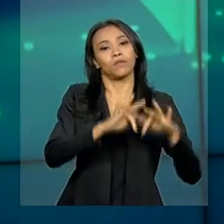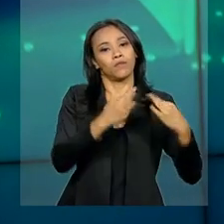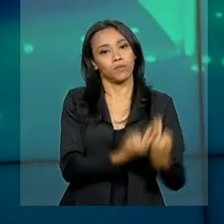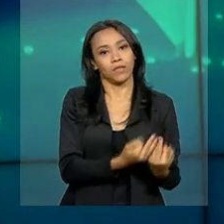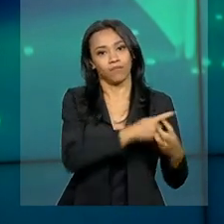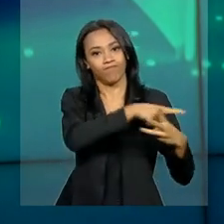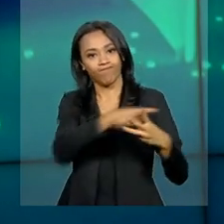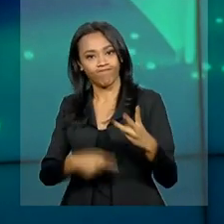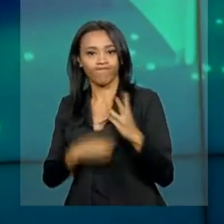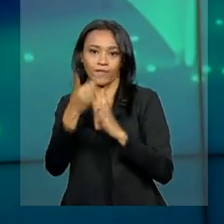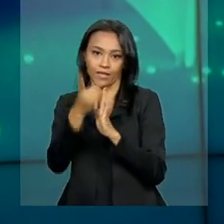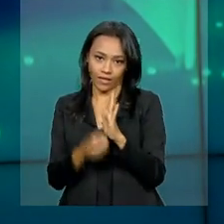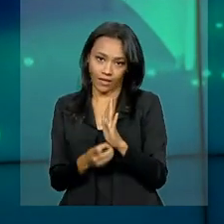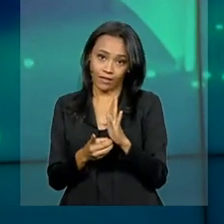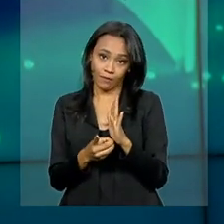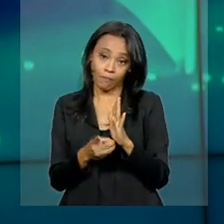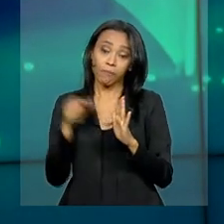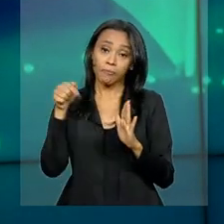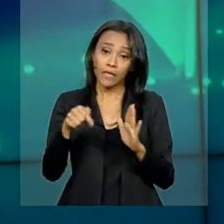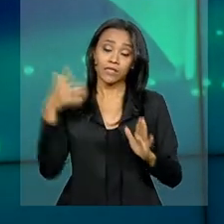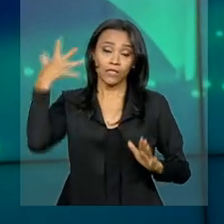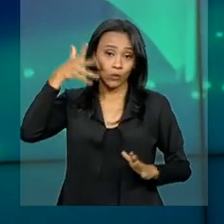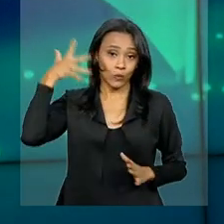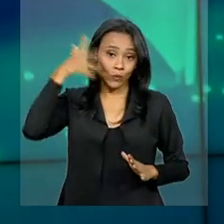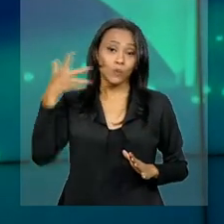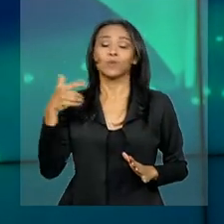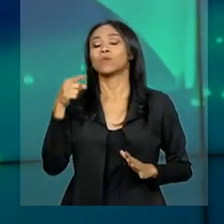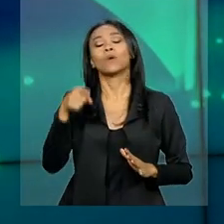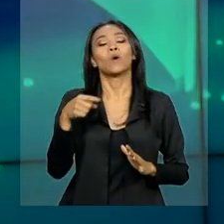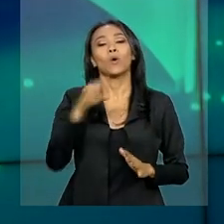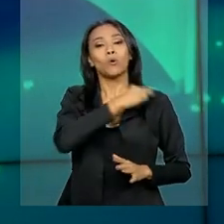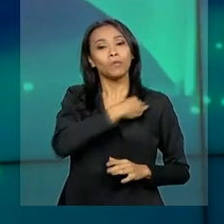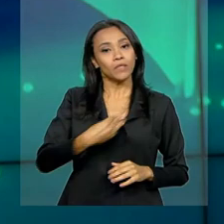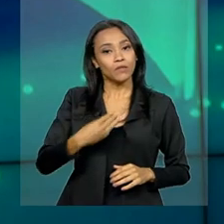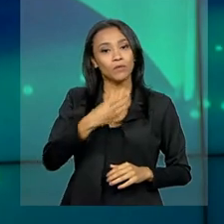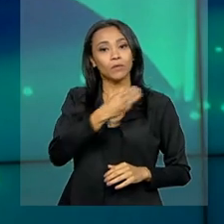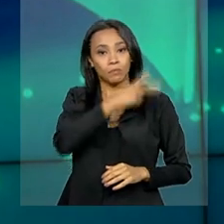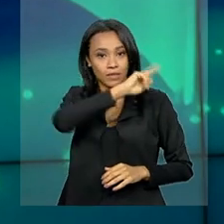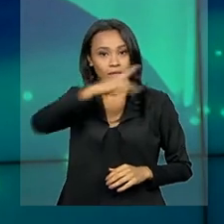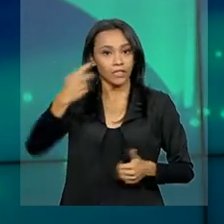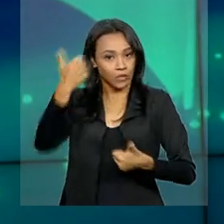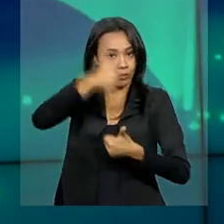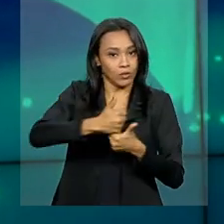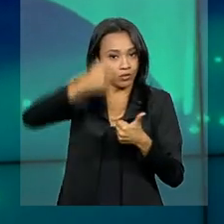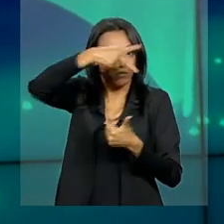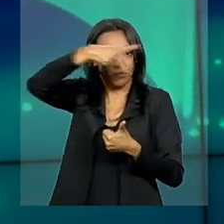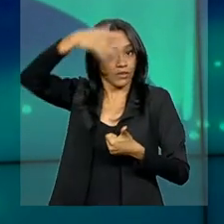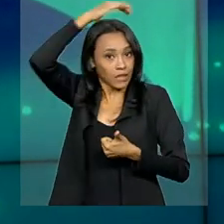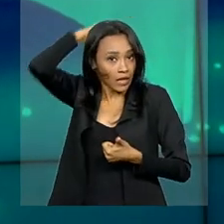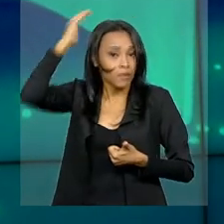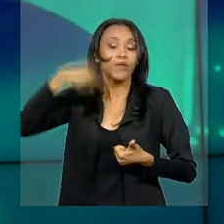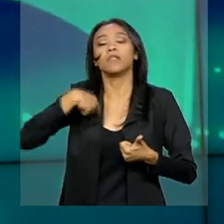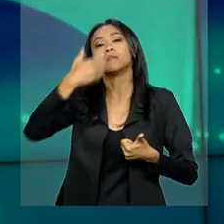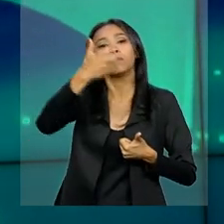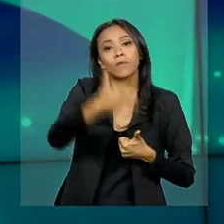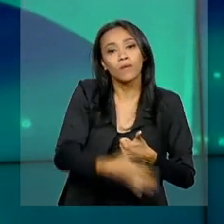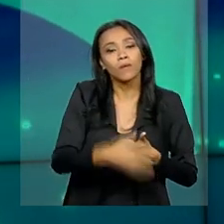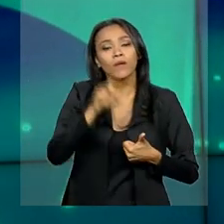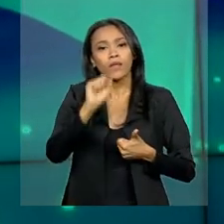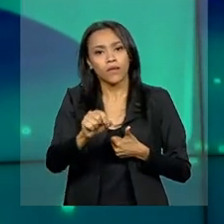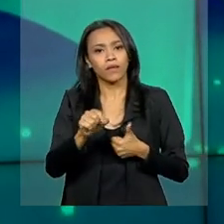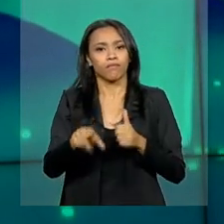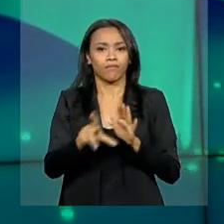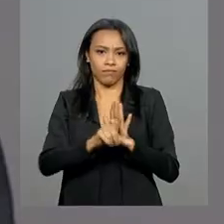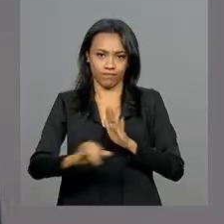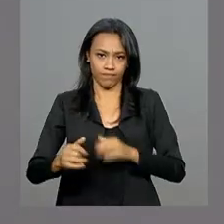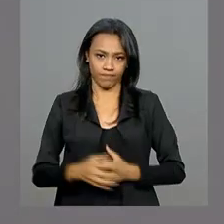Durante o discurso, o presidente, em exercício de Dias Toffoli, destacou a importância da sociedade brasileira ir além da legislação.